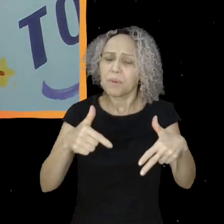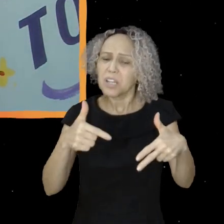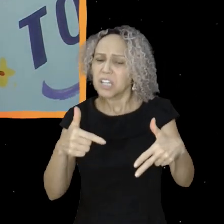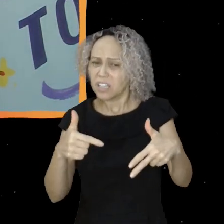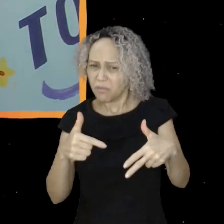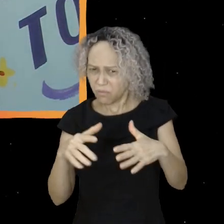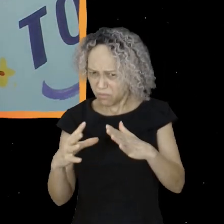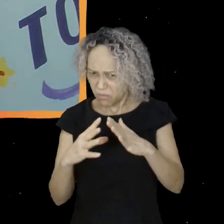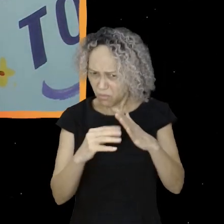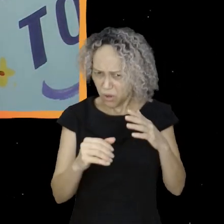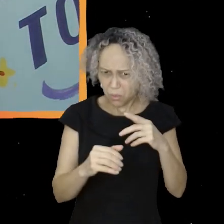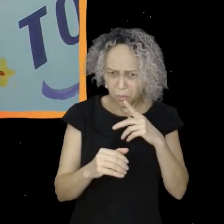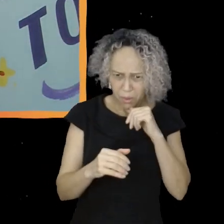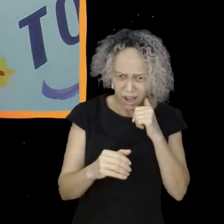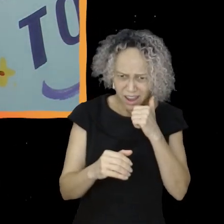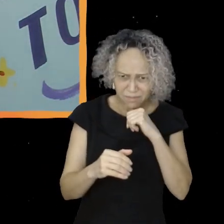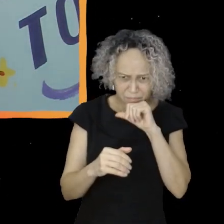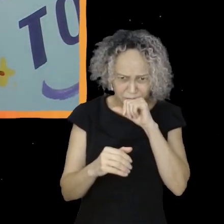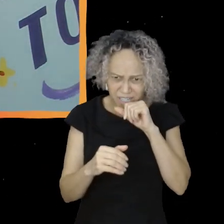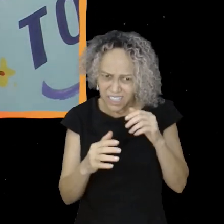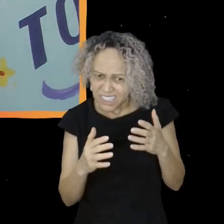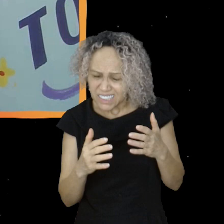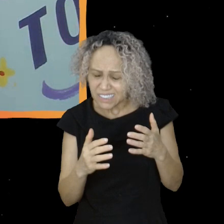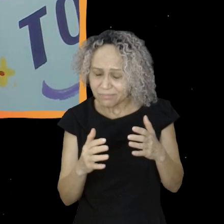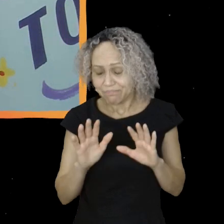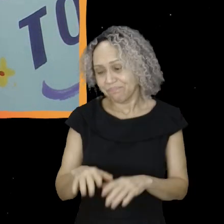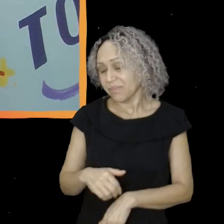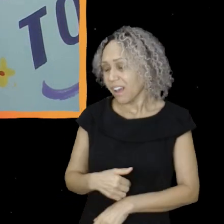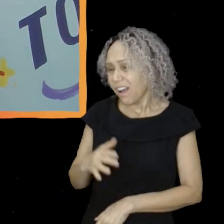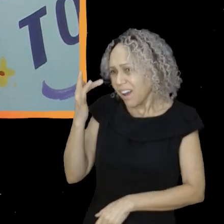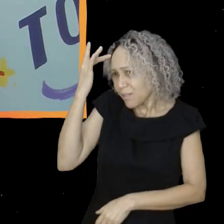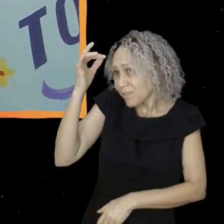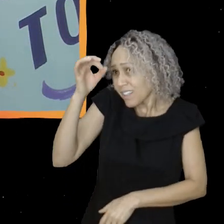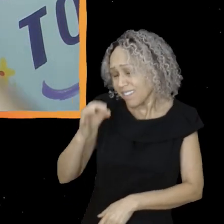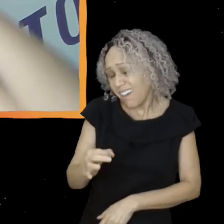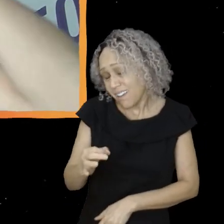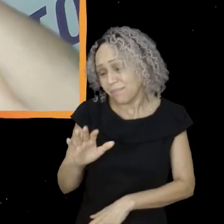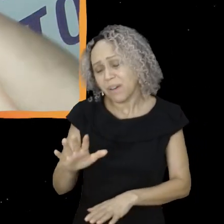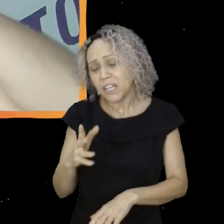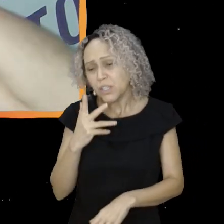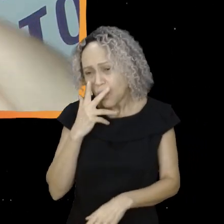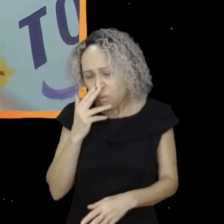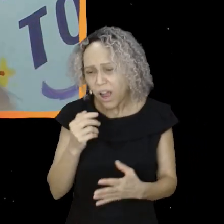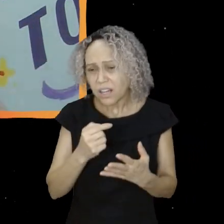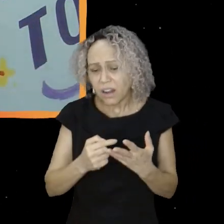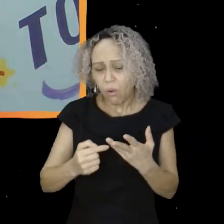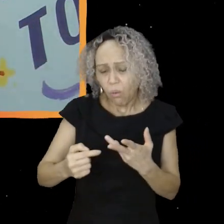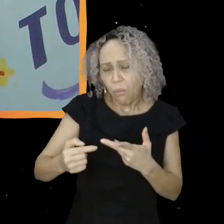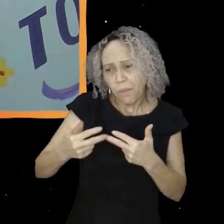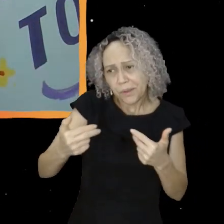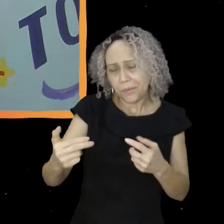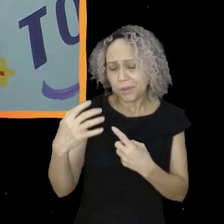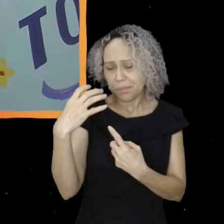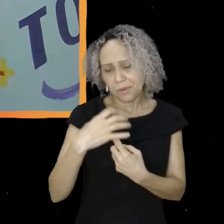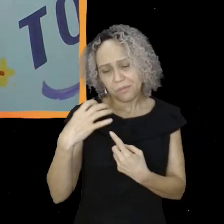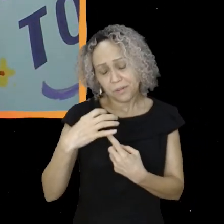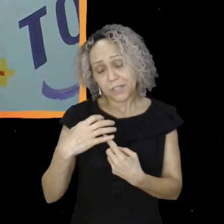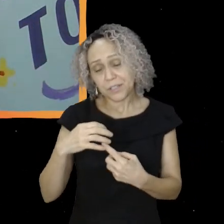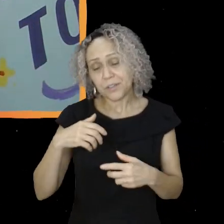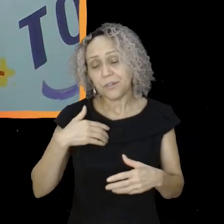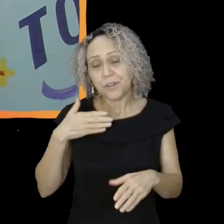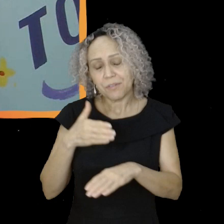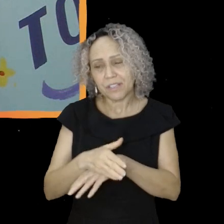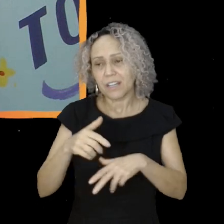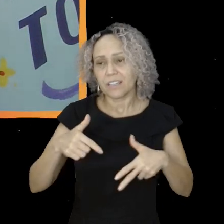Eu acho que foi um pouco de tudo. Eu acho que foi um pouco de tudo. Meus pais eram militantes, né? Quando eu era pequena, eles eram mais ativos e depois